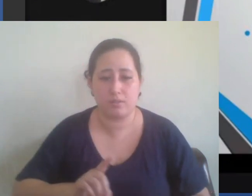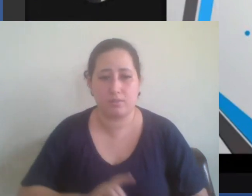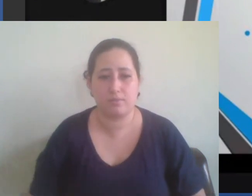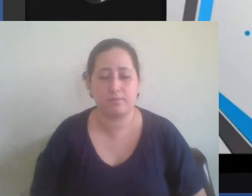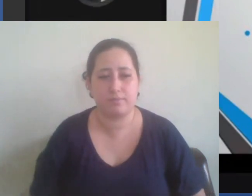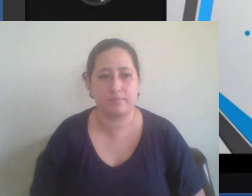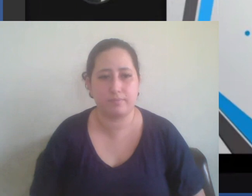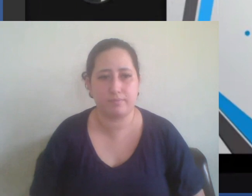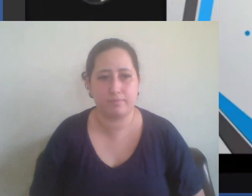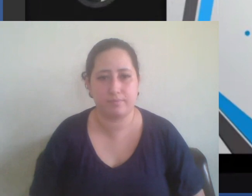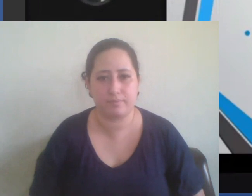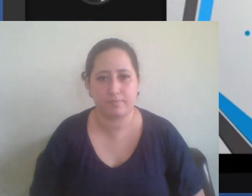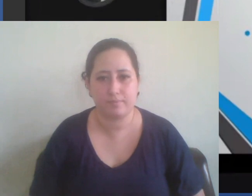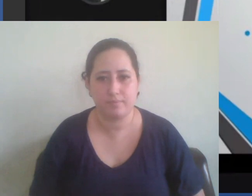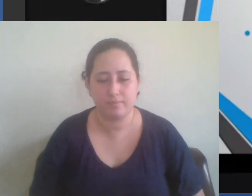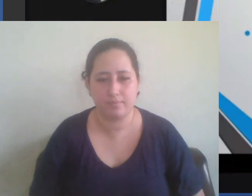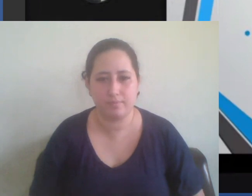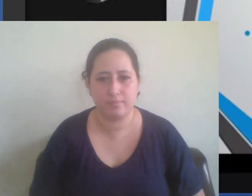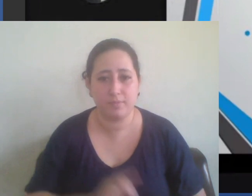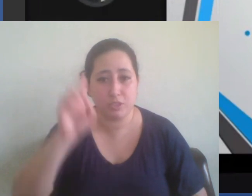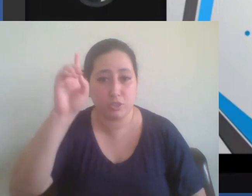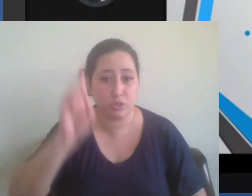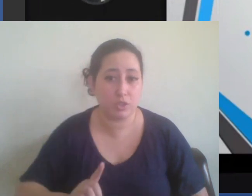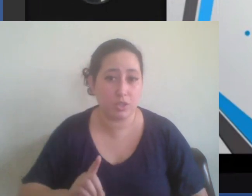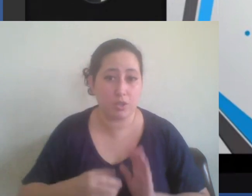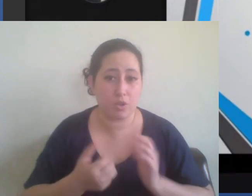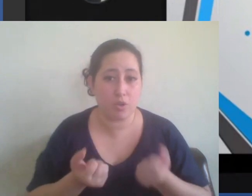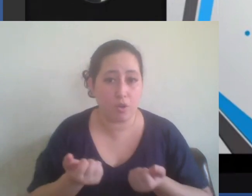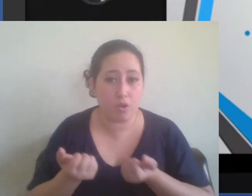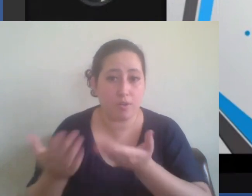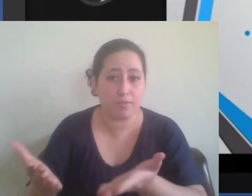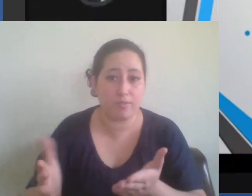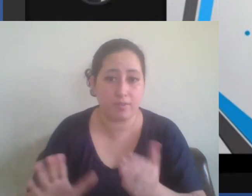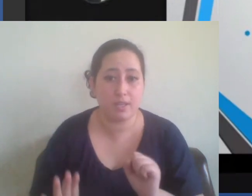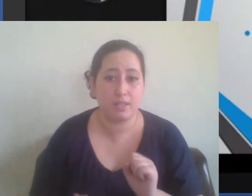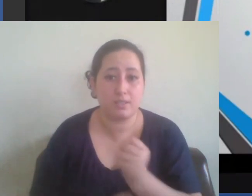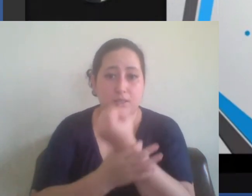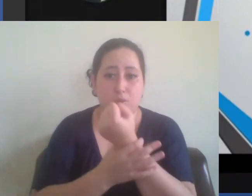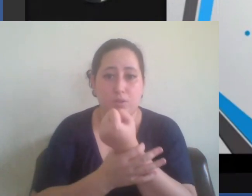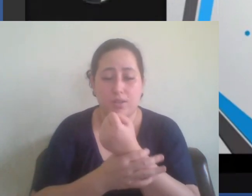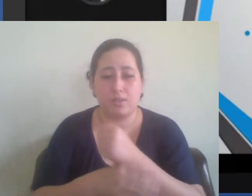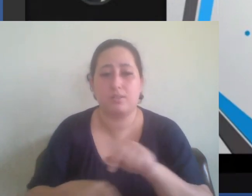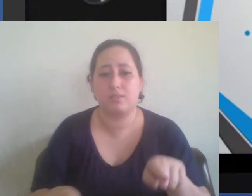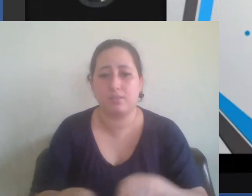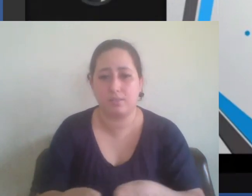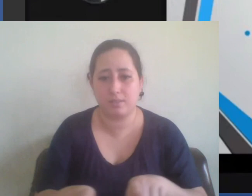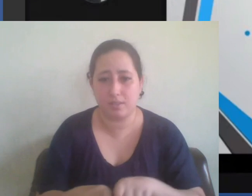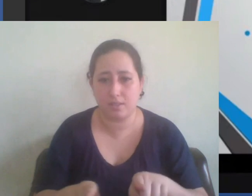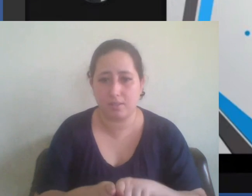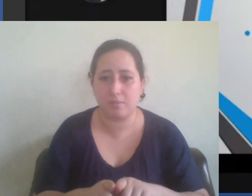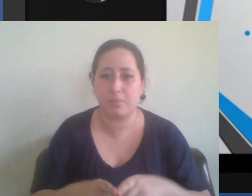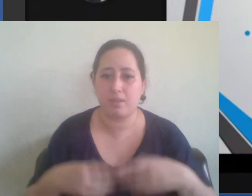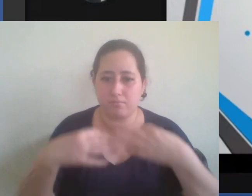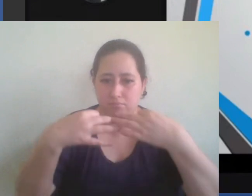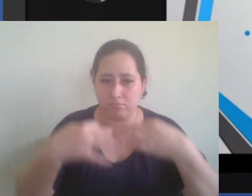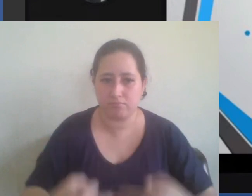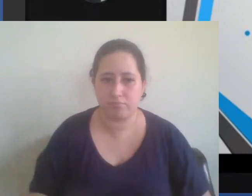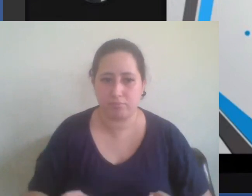para ofertar segurança e dignidade é pensado